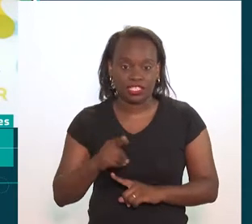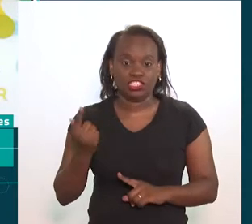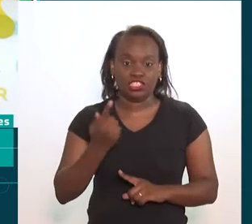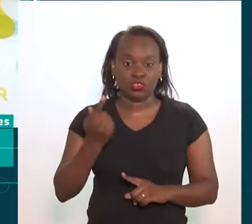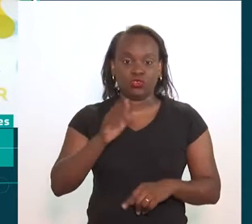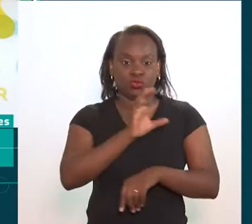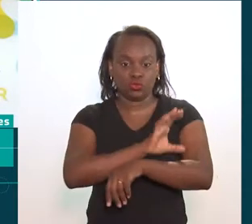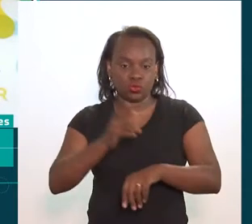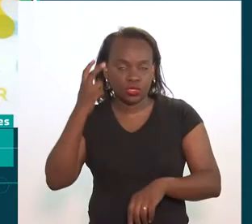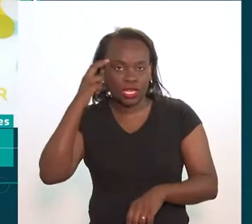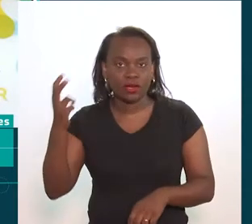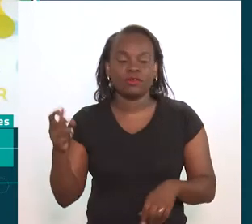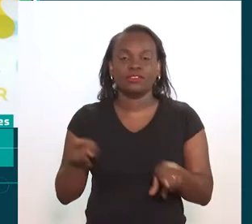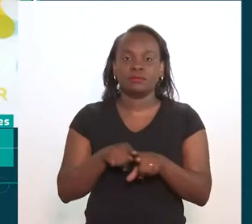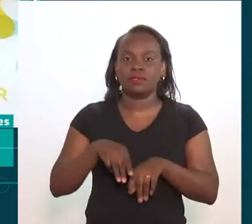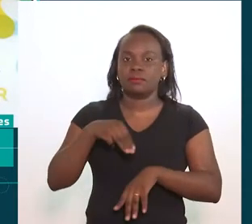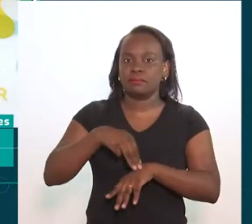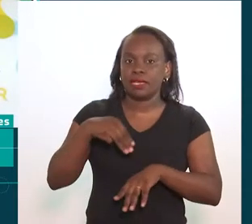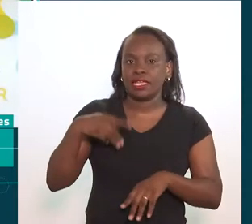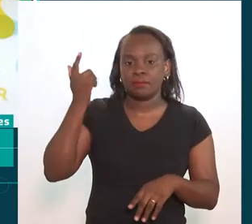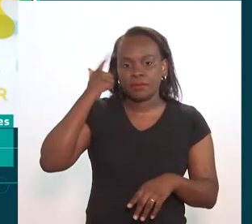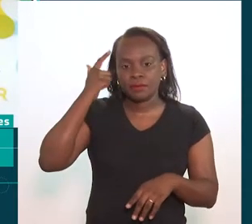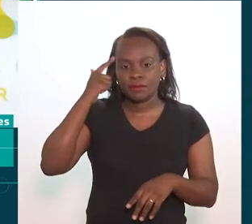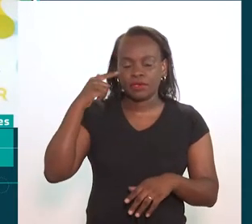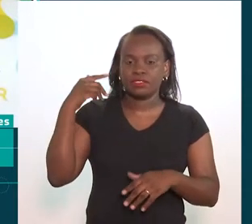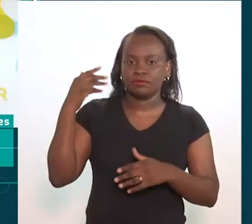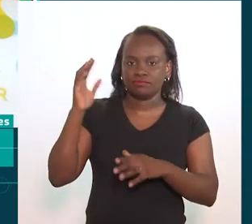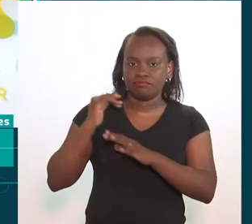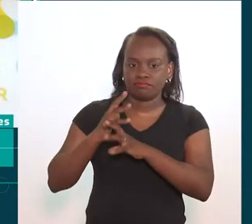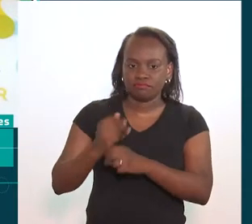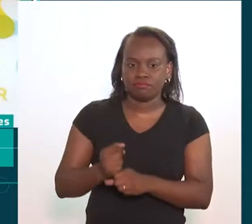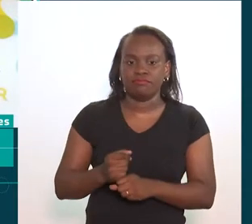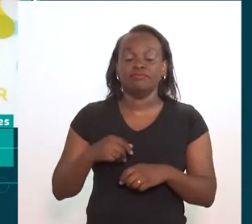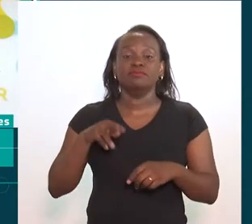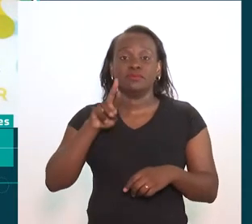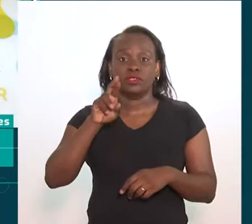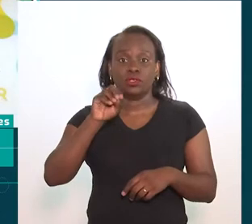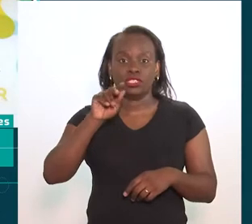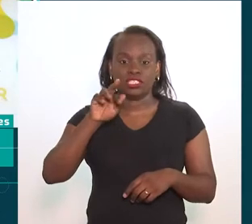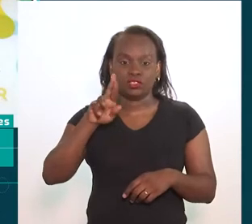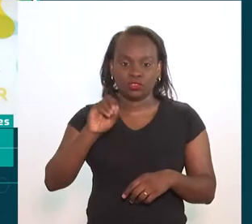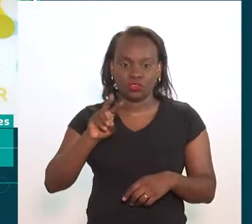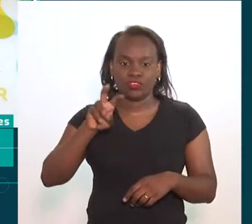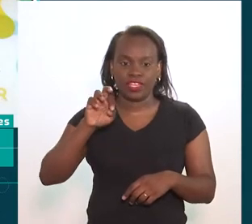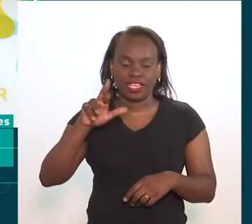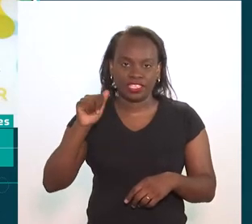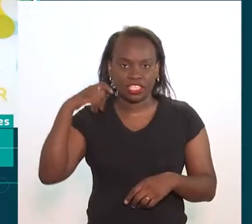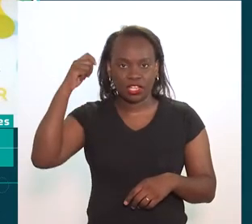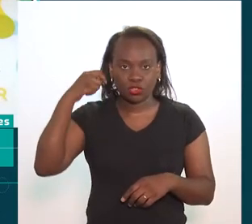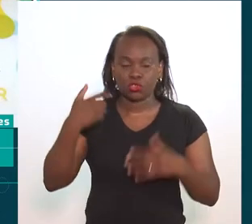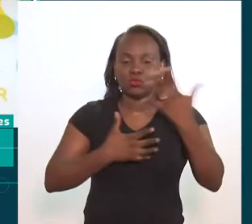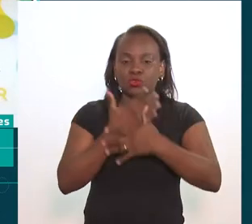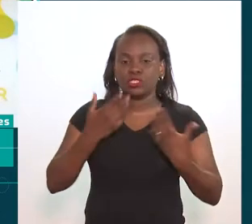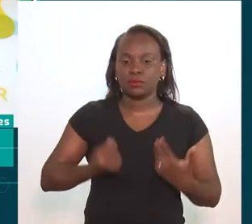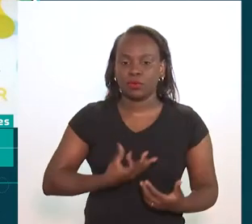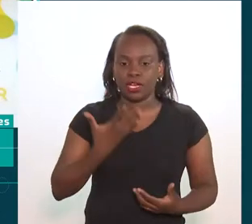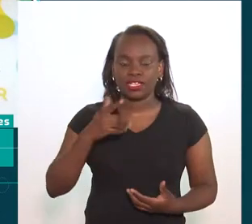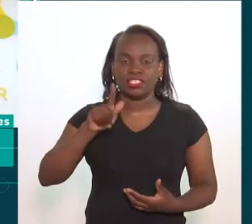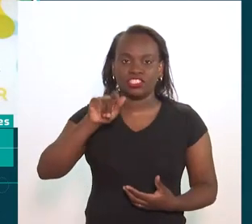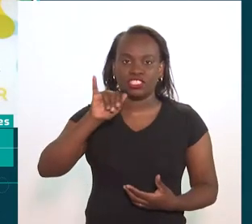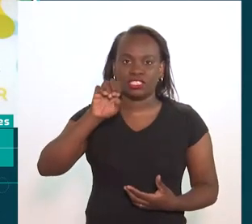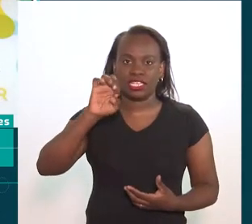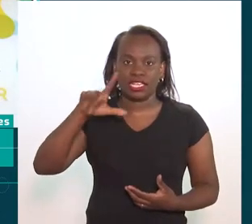professor de artes, gestor cultural e mestre em memórias e acertos. Rodrigo Veras, ator, músico e